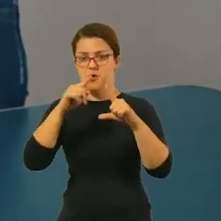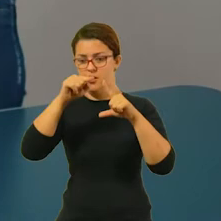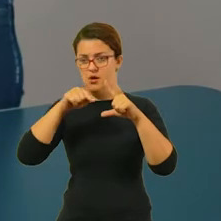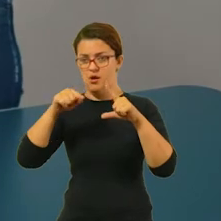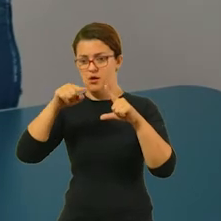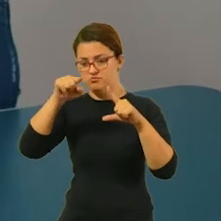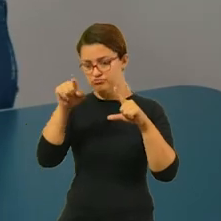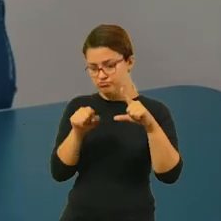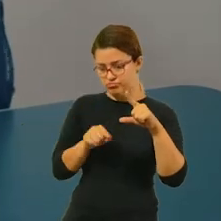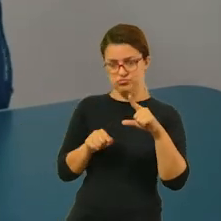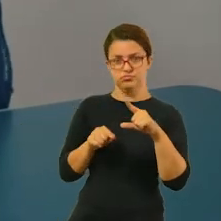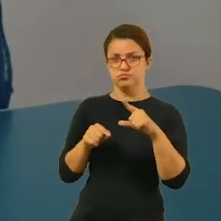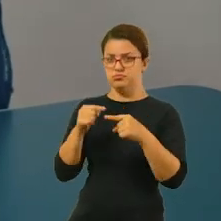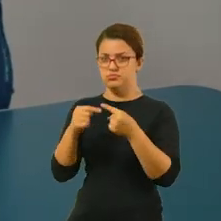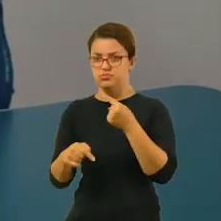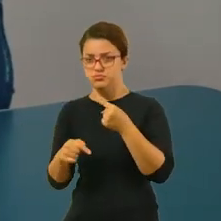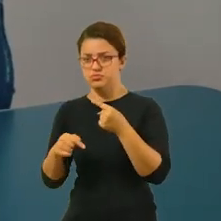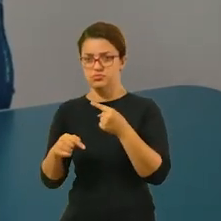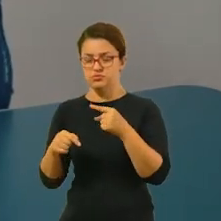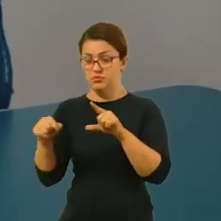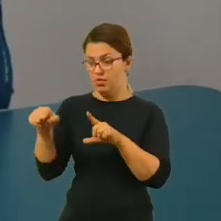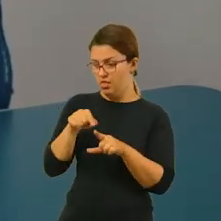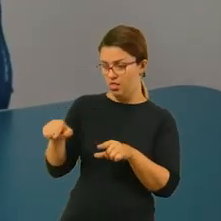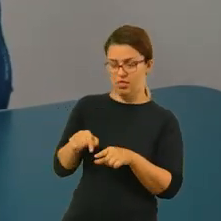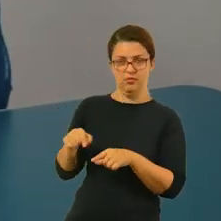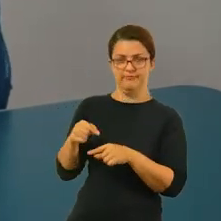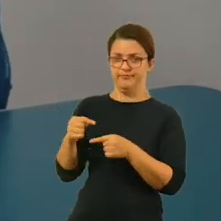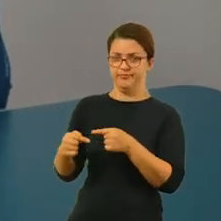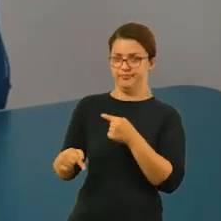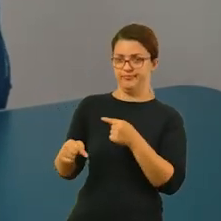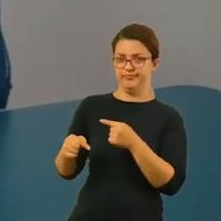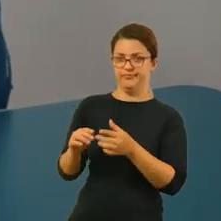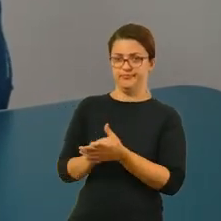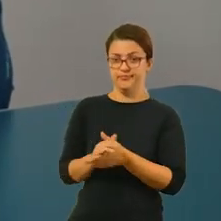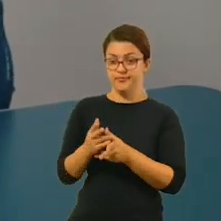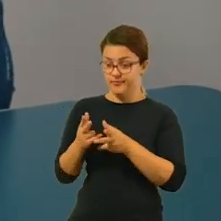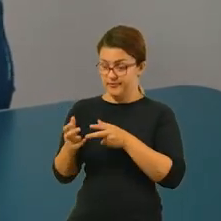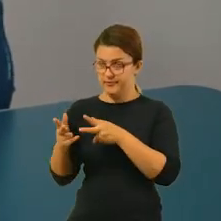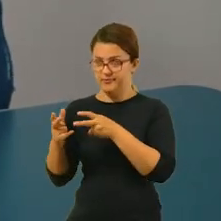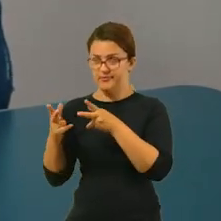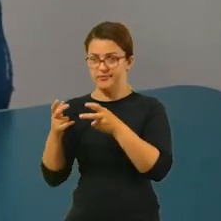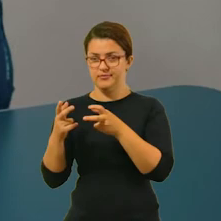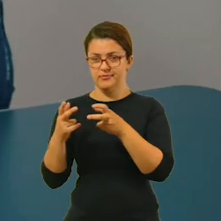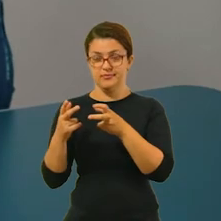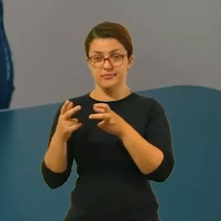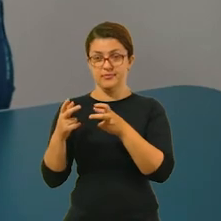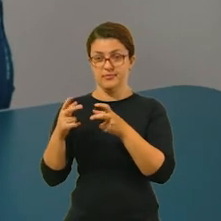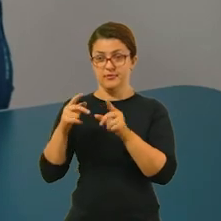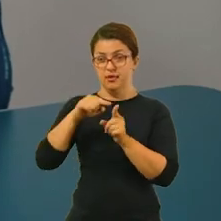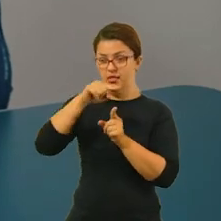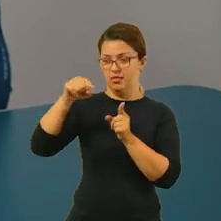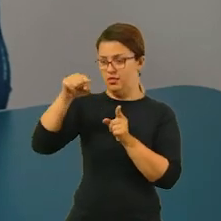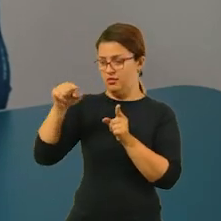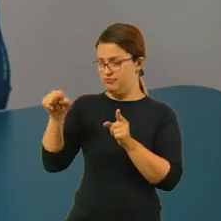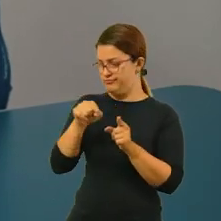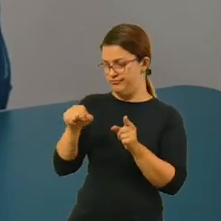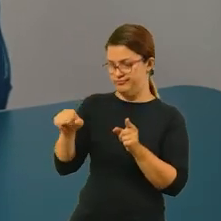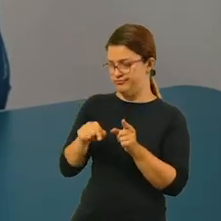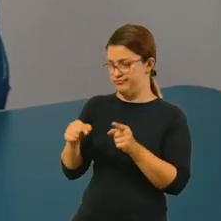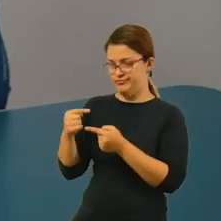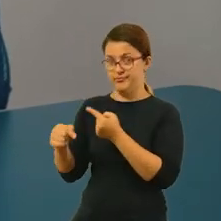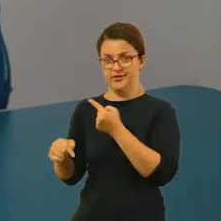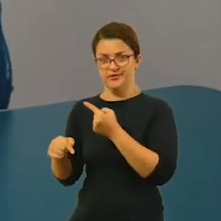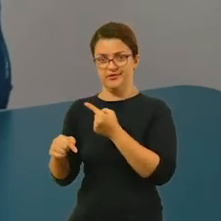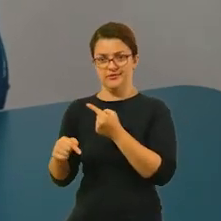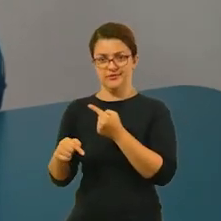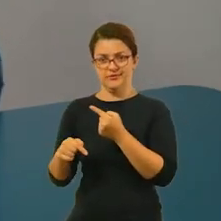curva e não pode ser aberto. Então, observe que a gente tem os segmentos de reta, mas está aberto. Então, aqui não é